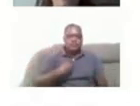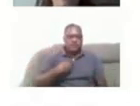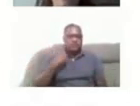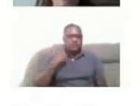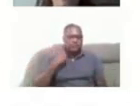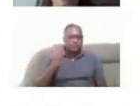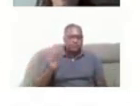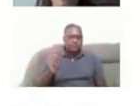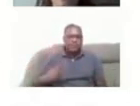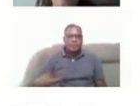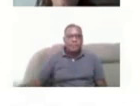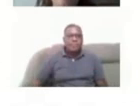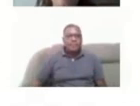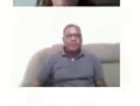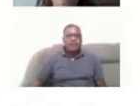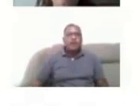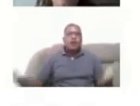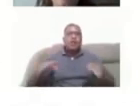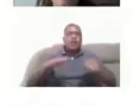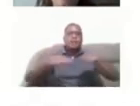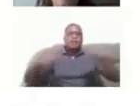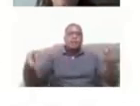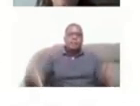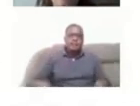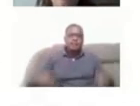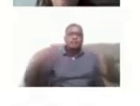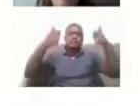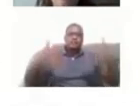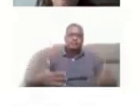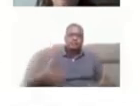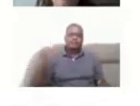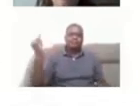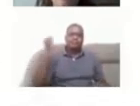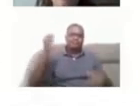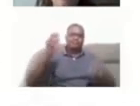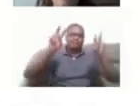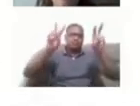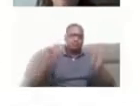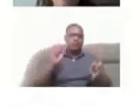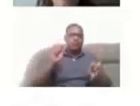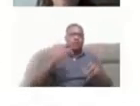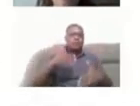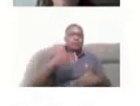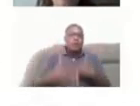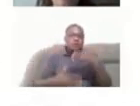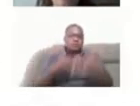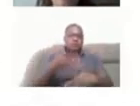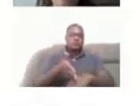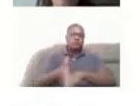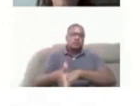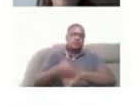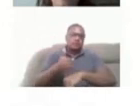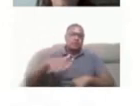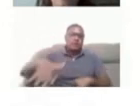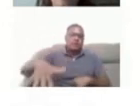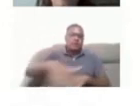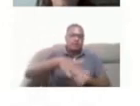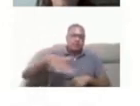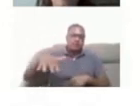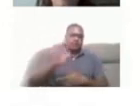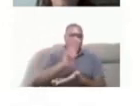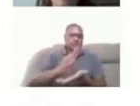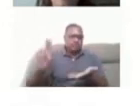Nessa mesa, nós vamos refletir sobre um tema que é bastante relevante, os processos de acessibilidade no âmbito da universidade.